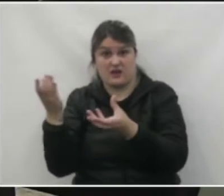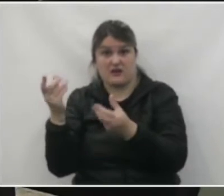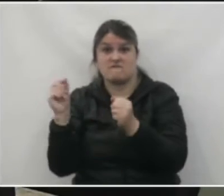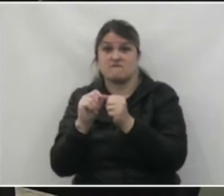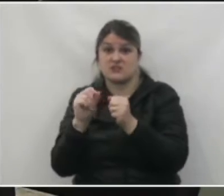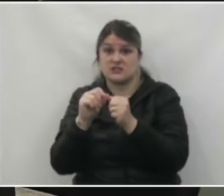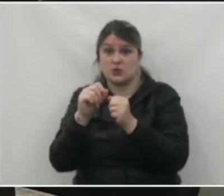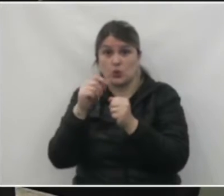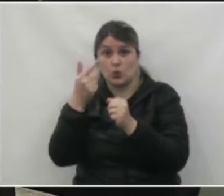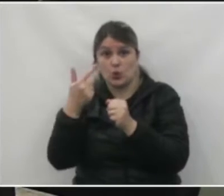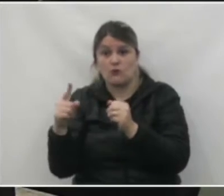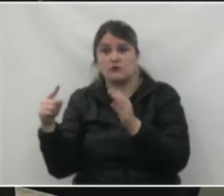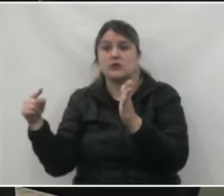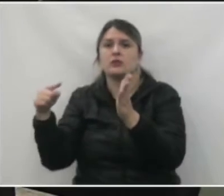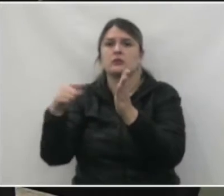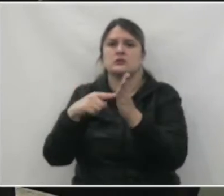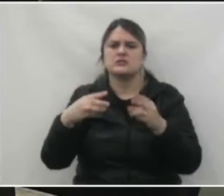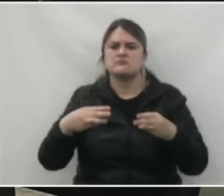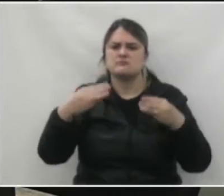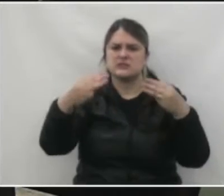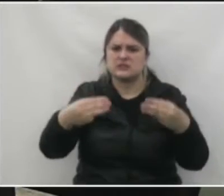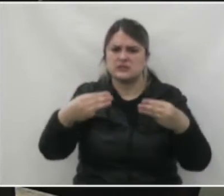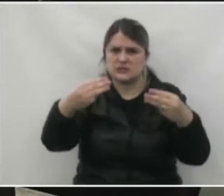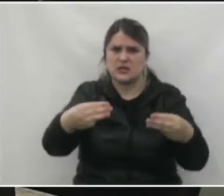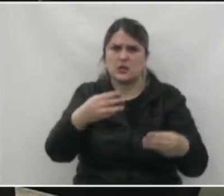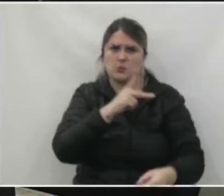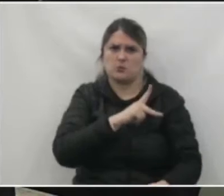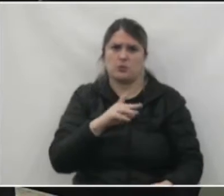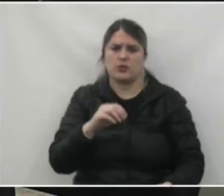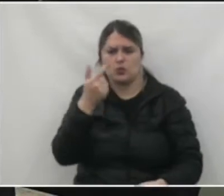refazer uma denúncia do Ministério Público e protocolar de novo.